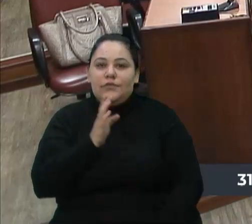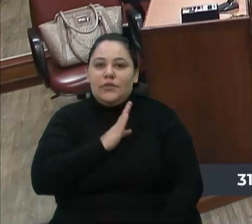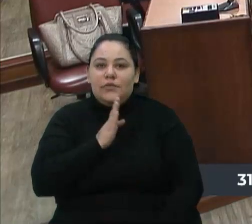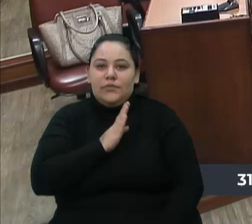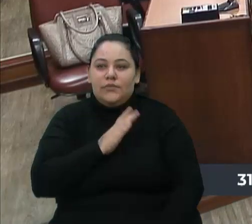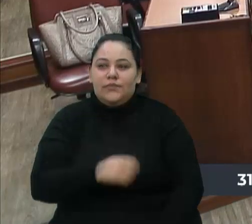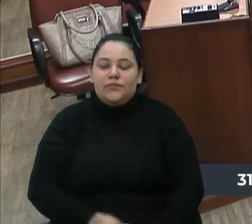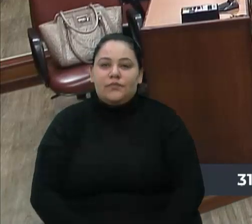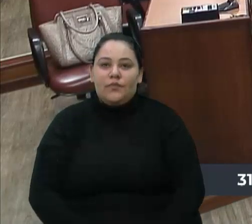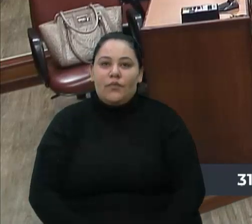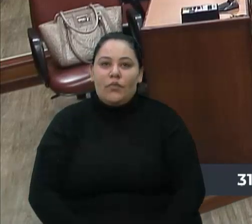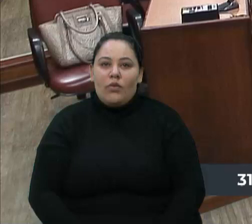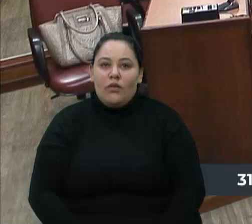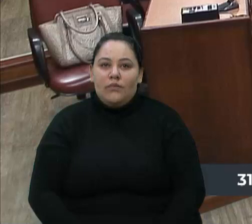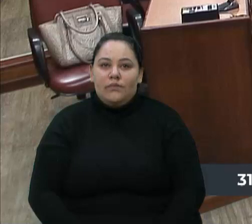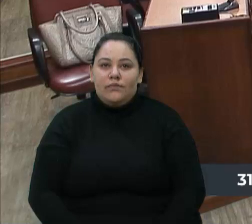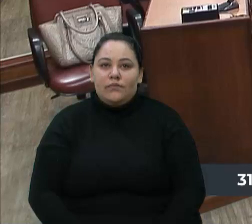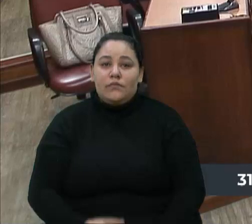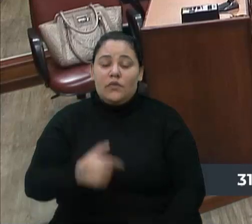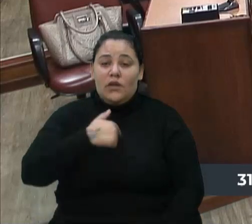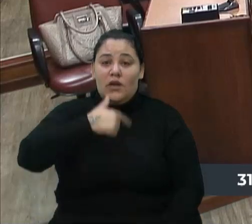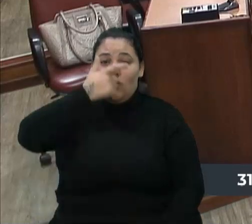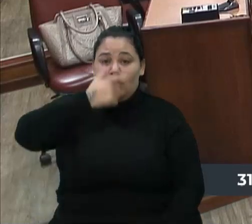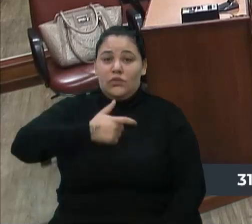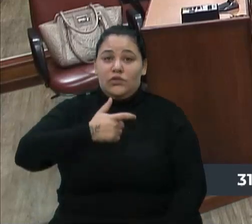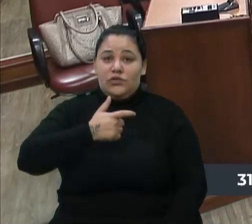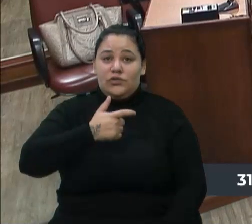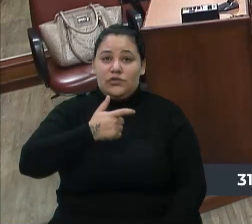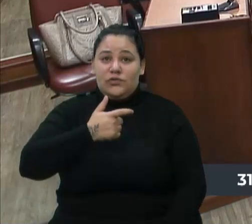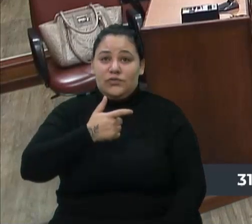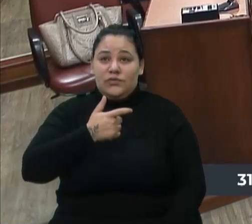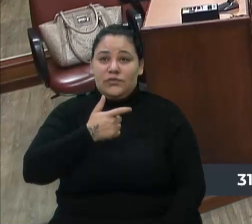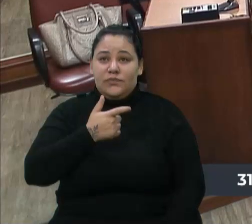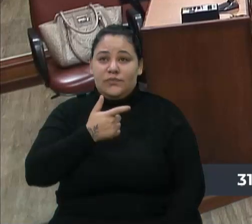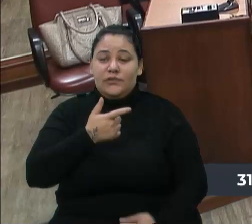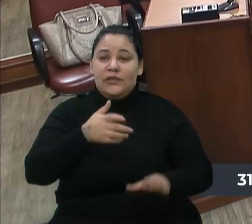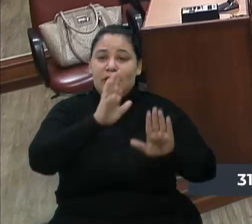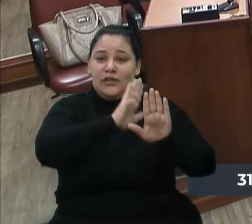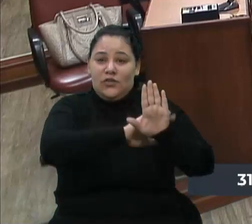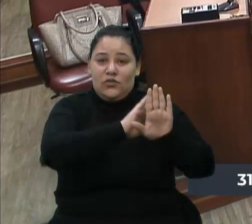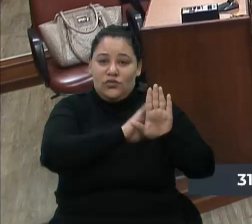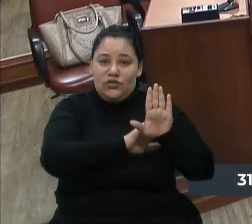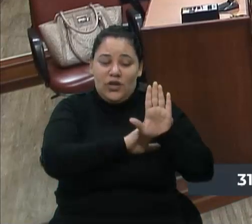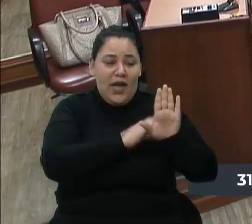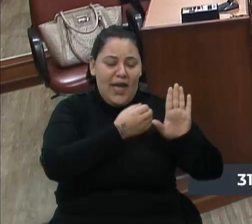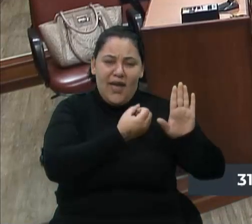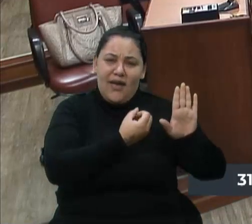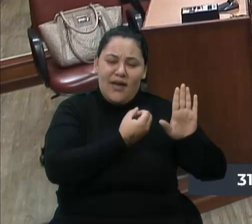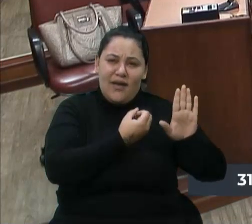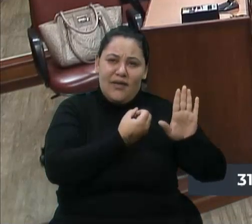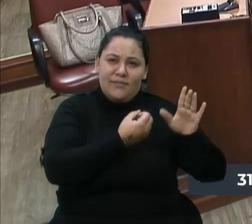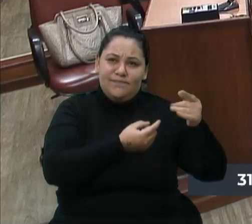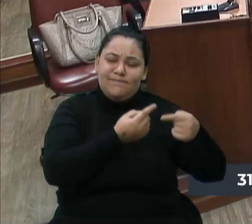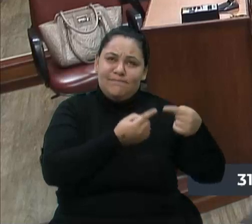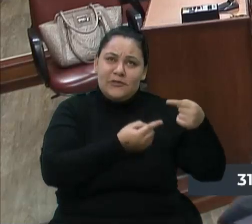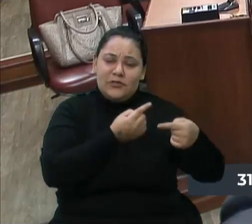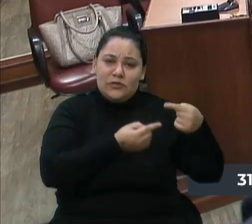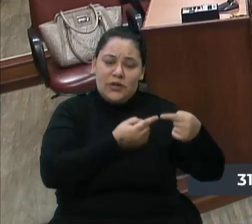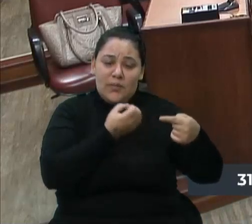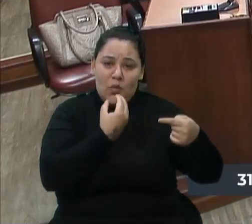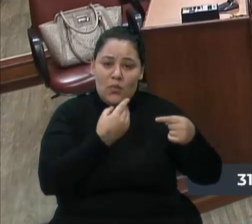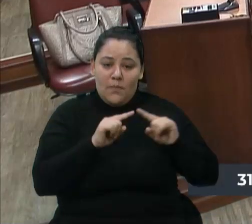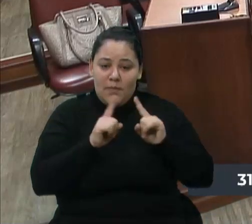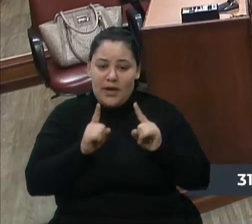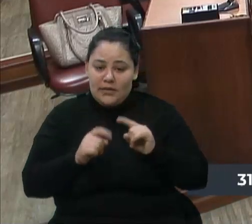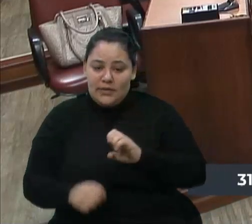acho que essa polarização é ruim, o debate ideológico de ideias é bom, mas a esquerda,